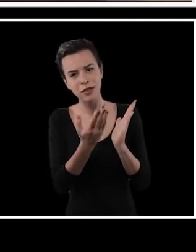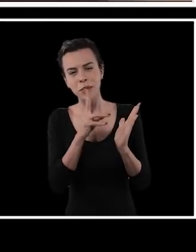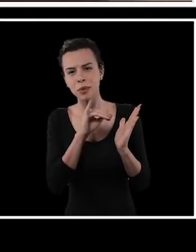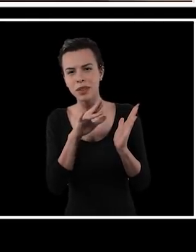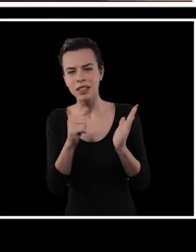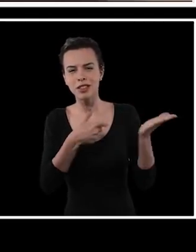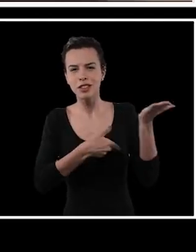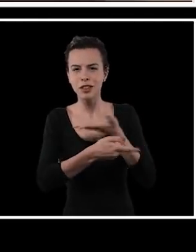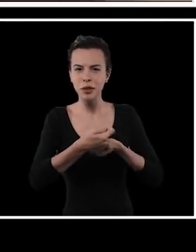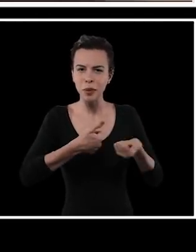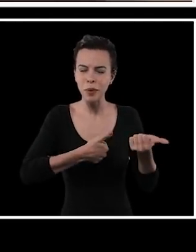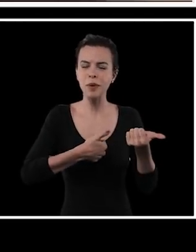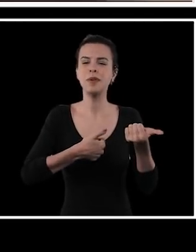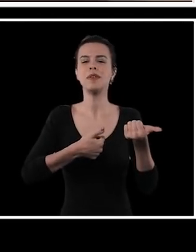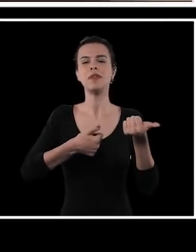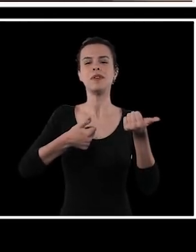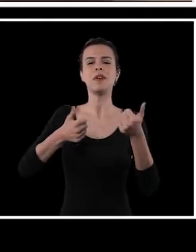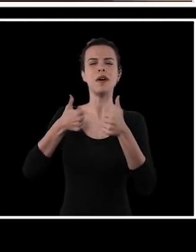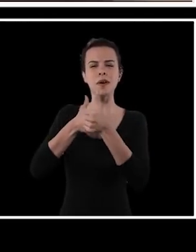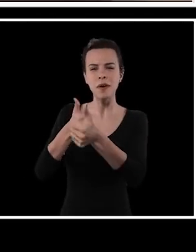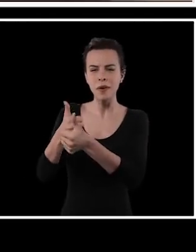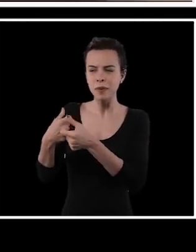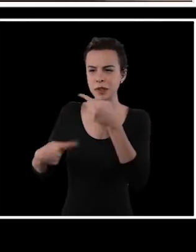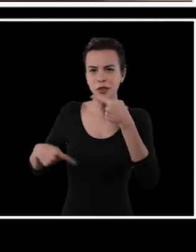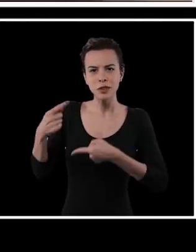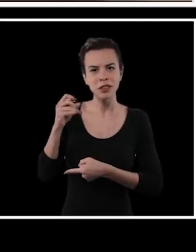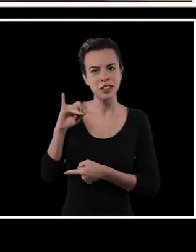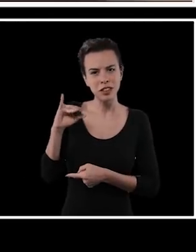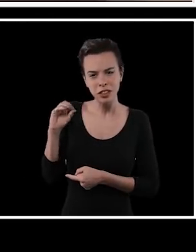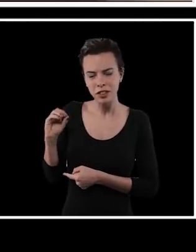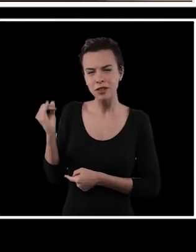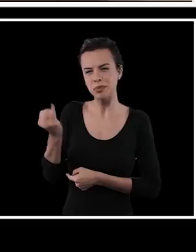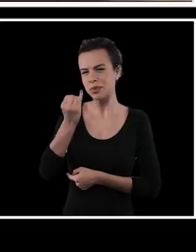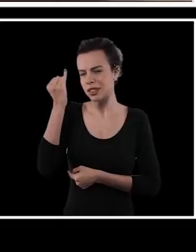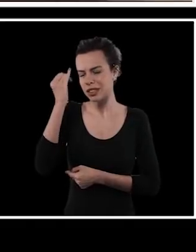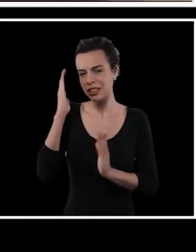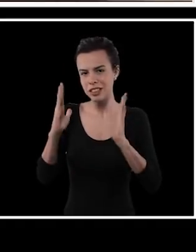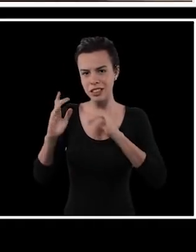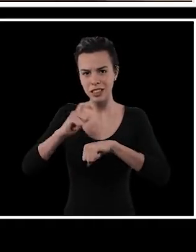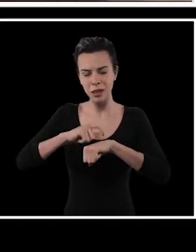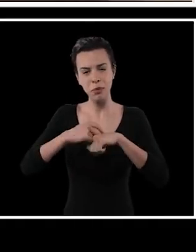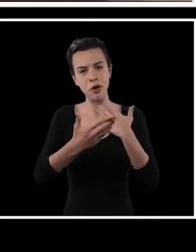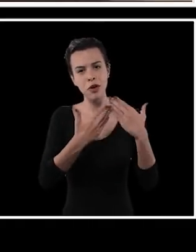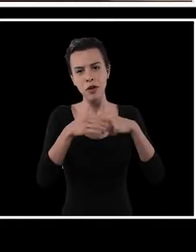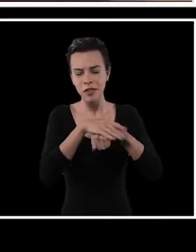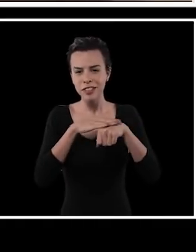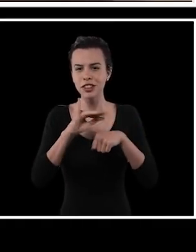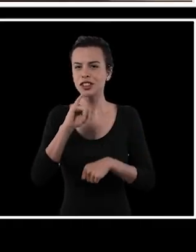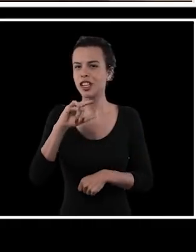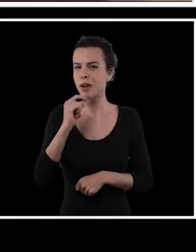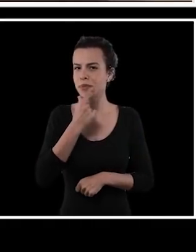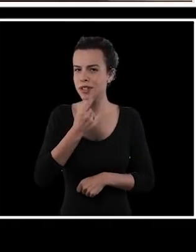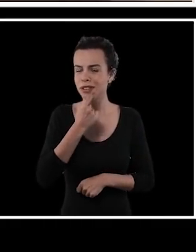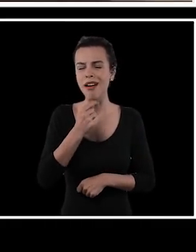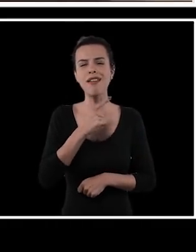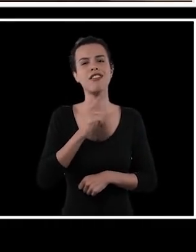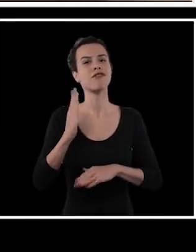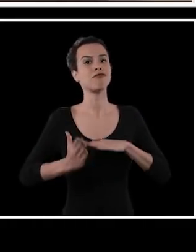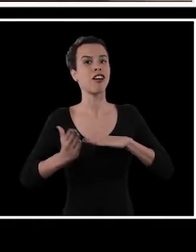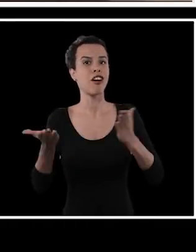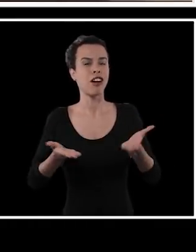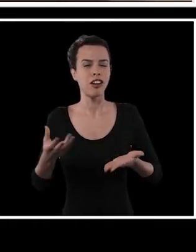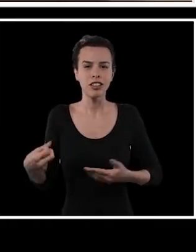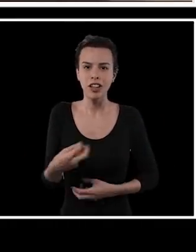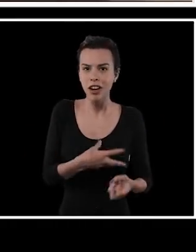Winnie, dou um livro para a Winnie Teca, acompanhe o que o Silvio discute, que é fundamental nesses novos tempos, conversa com o Tiago, ele está